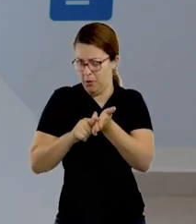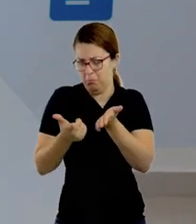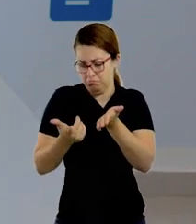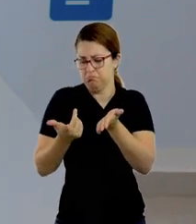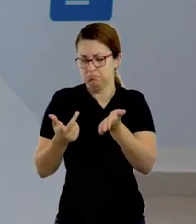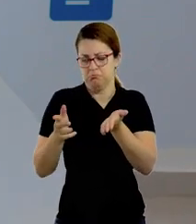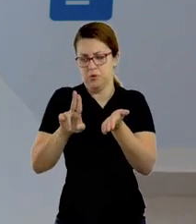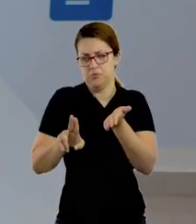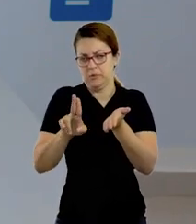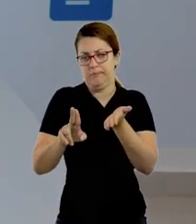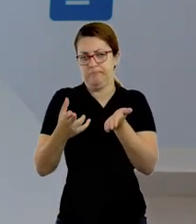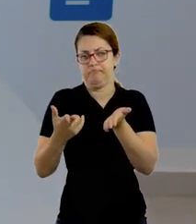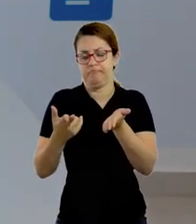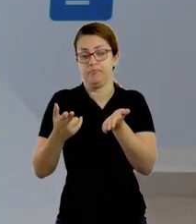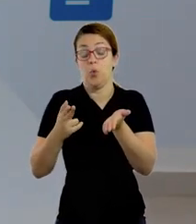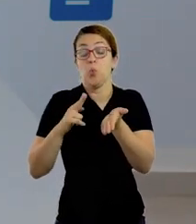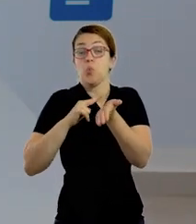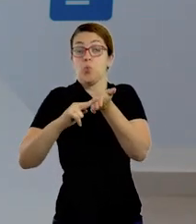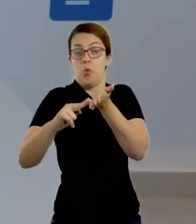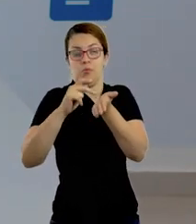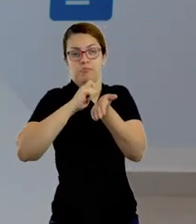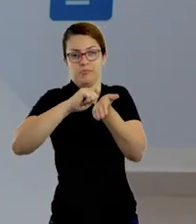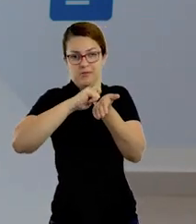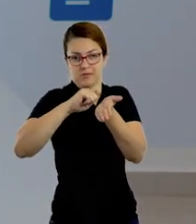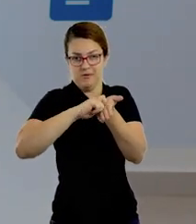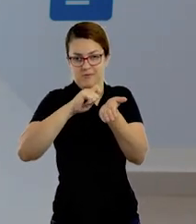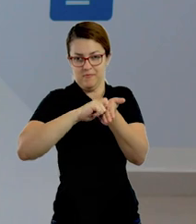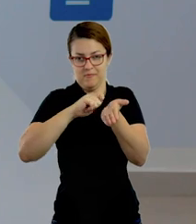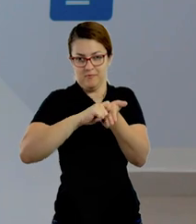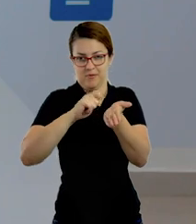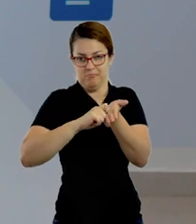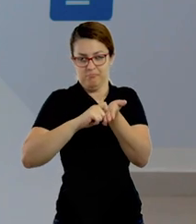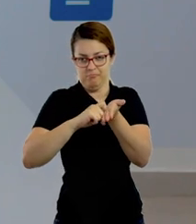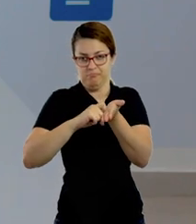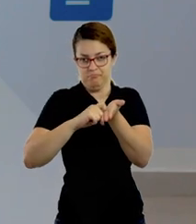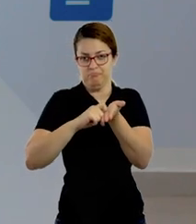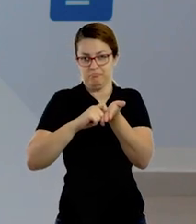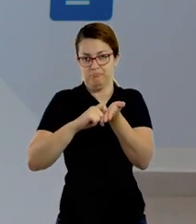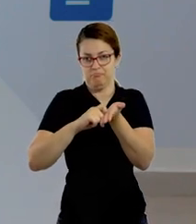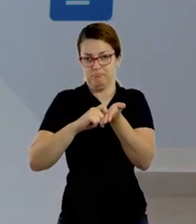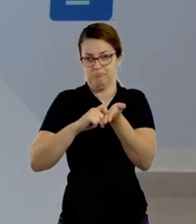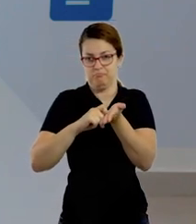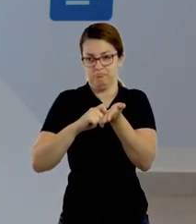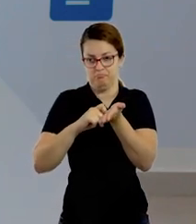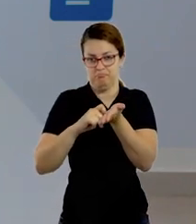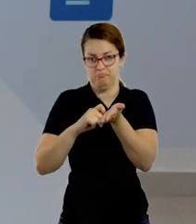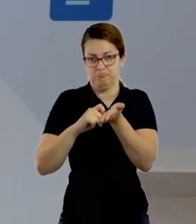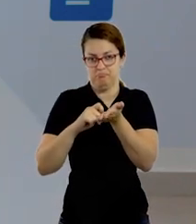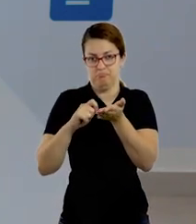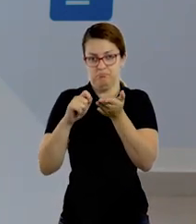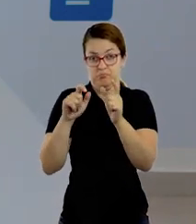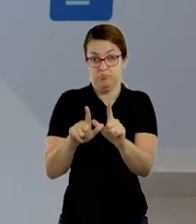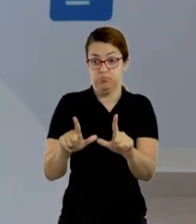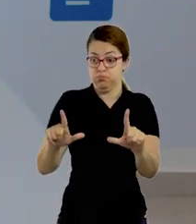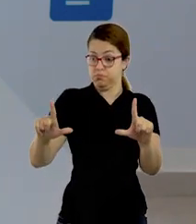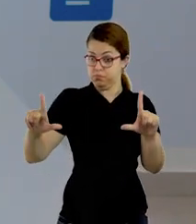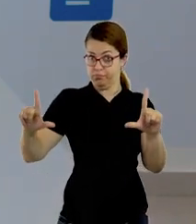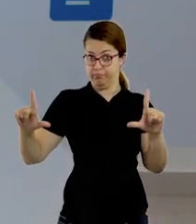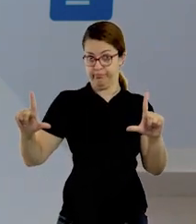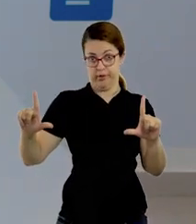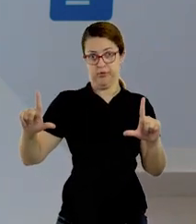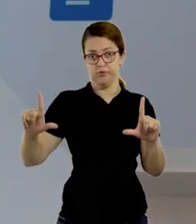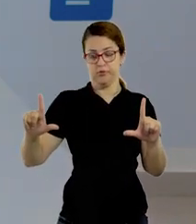sulfite, né? Mais ou menos, uma folha maior do que a folha de caderno de